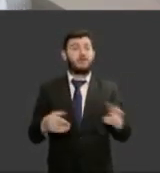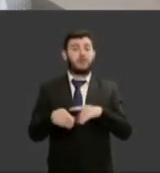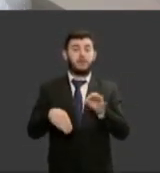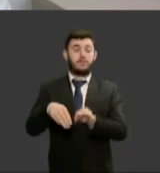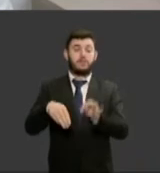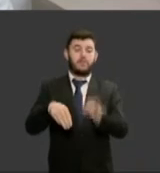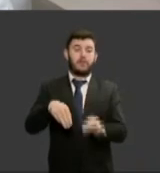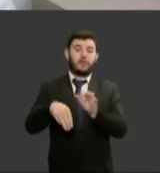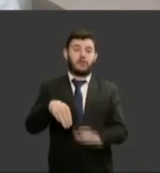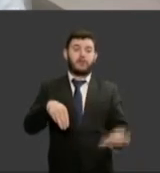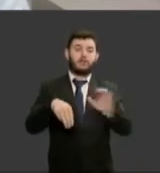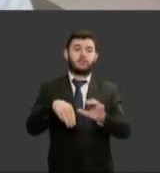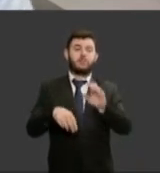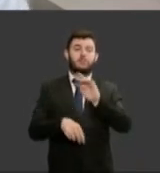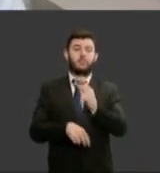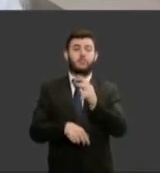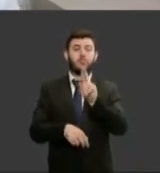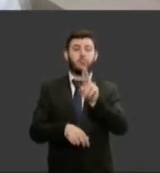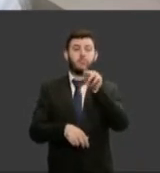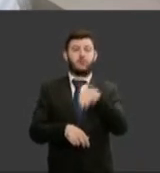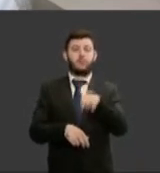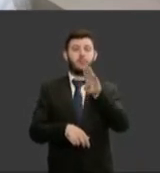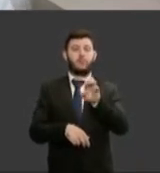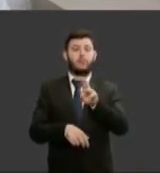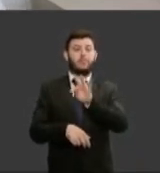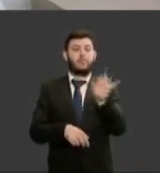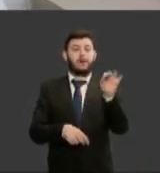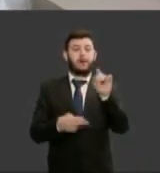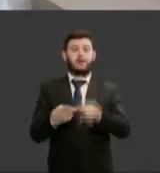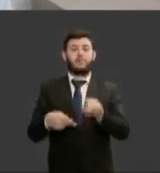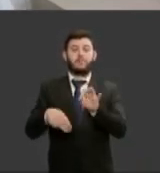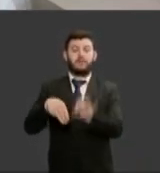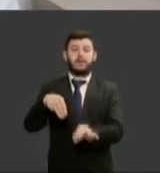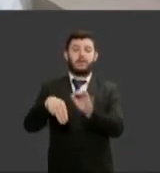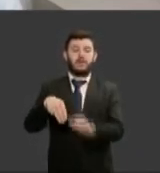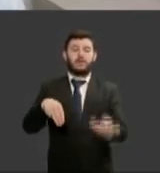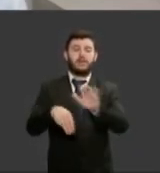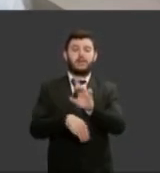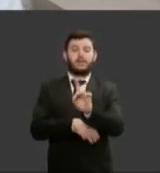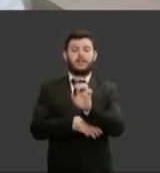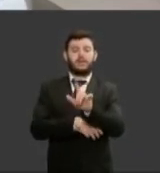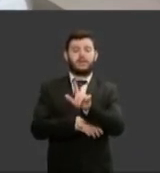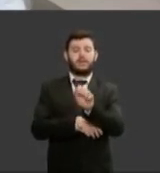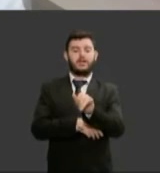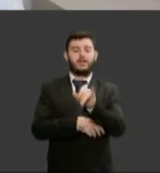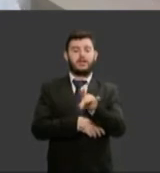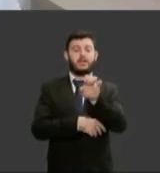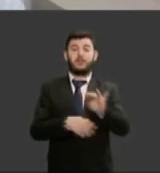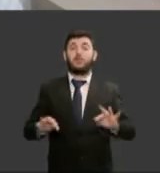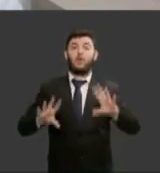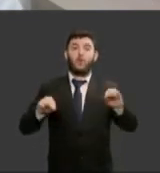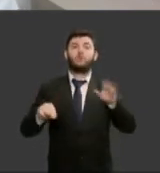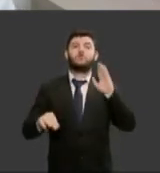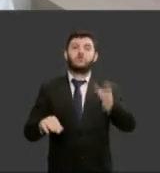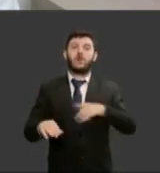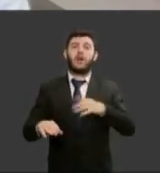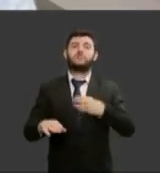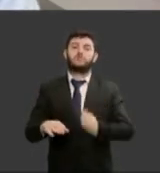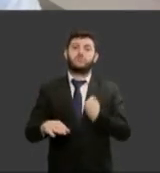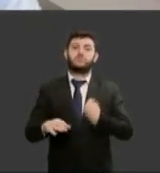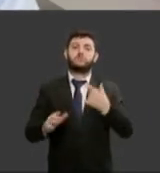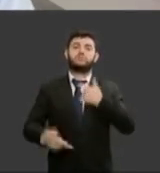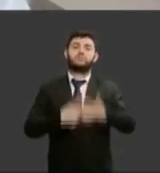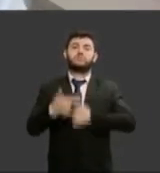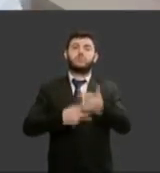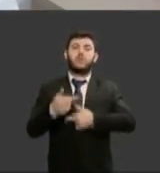Fernanda doutora Fernanda a doutora Alice então todos já andaram pela OAB e sabem como funciona e ali eu